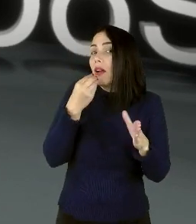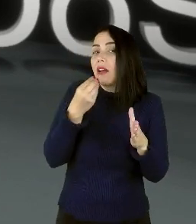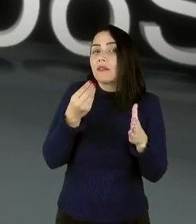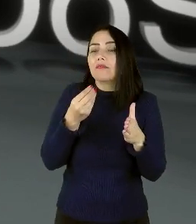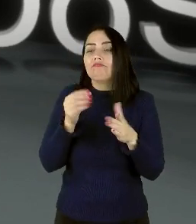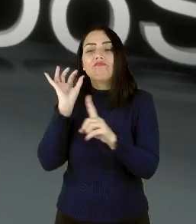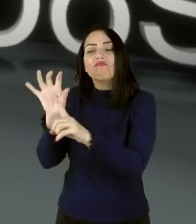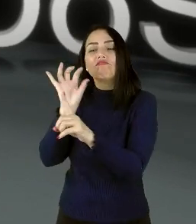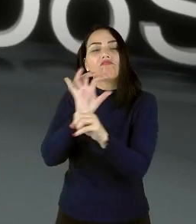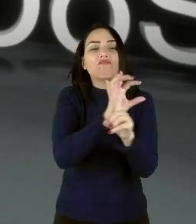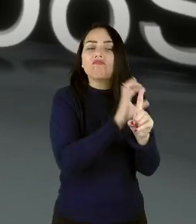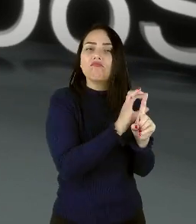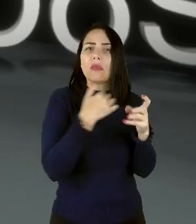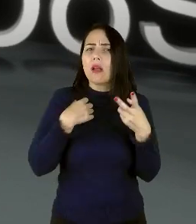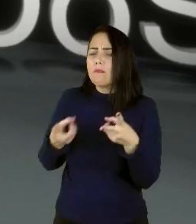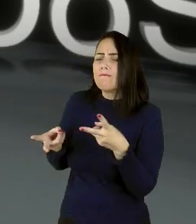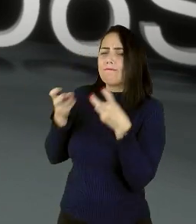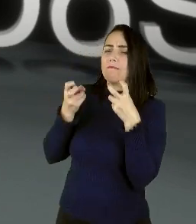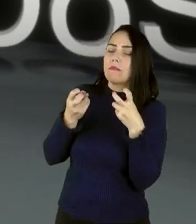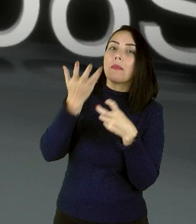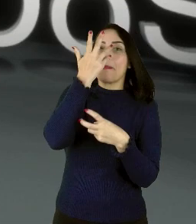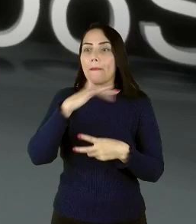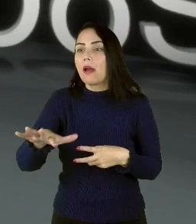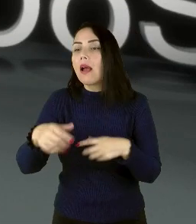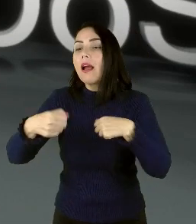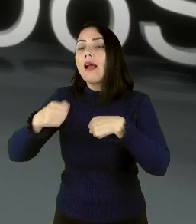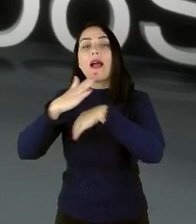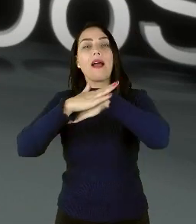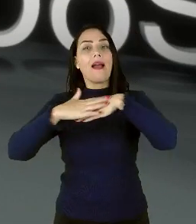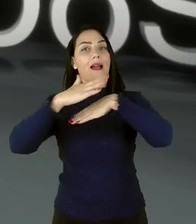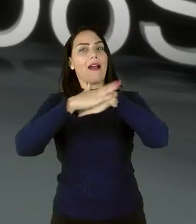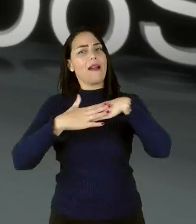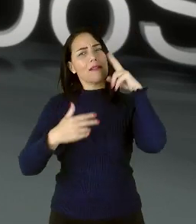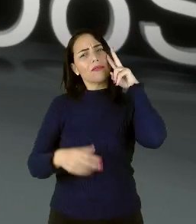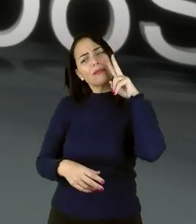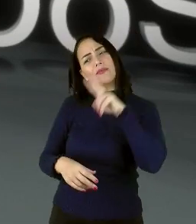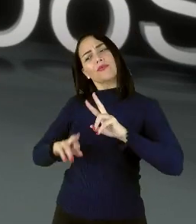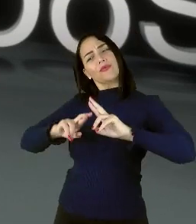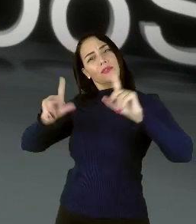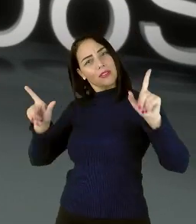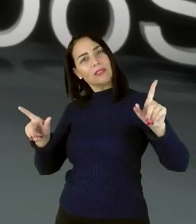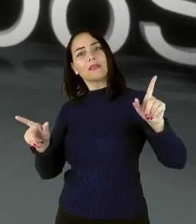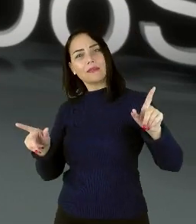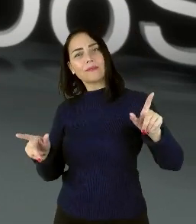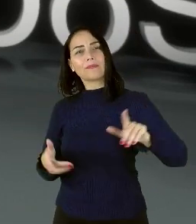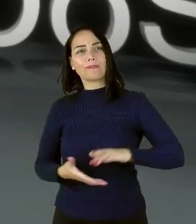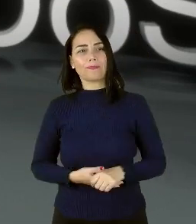percepção, parecia que aquelas crianças necessitavam de afeto, um olhar diferenciado.